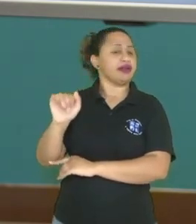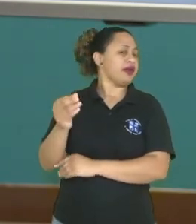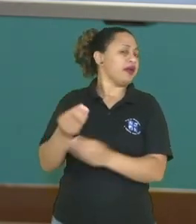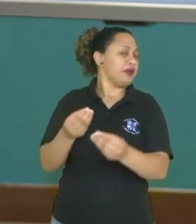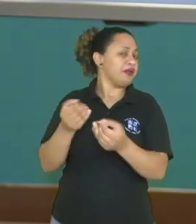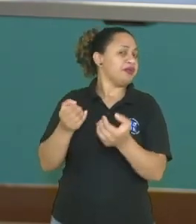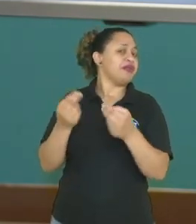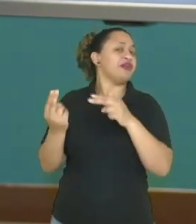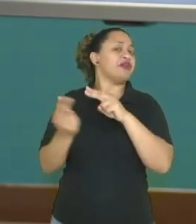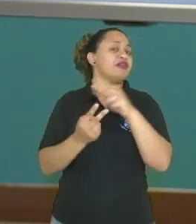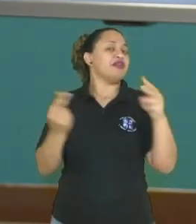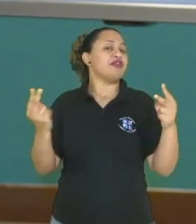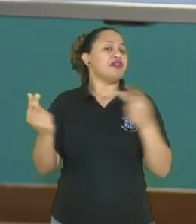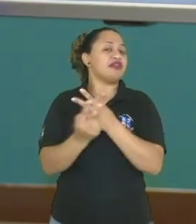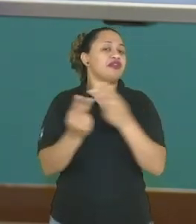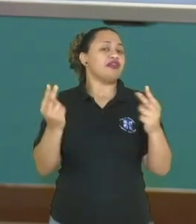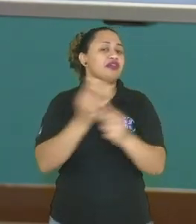produzida aqui,